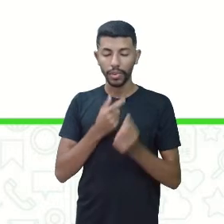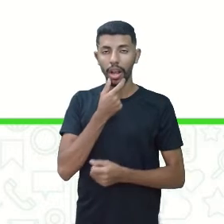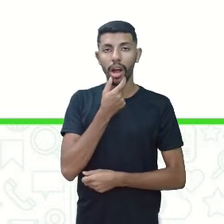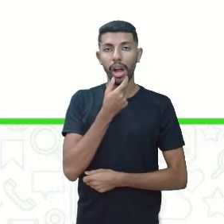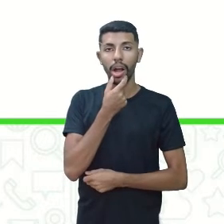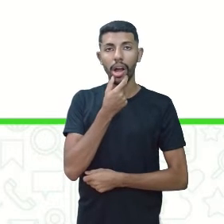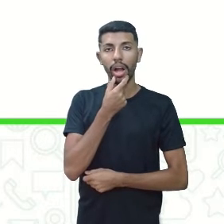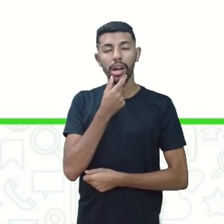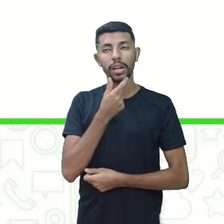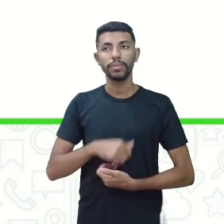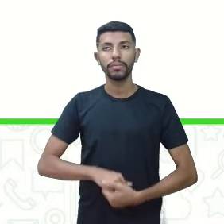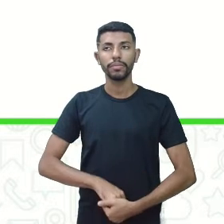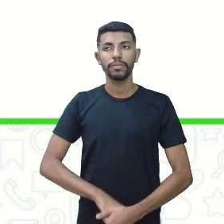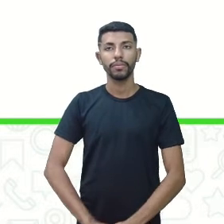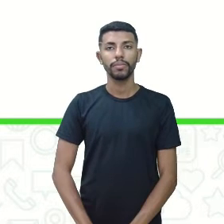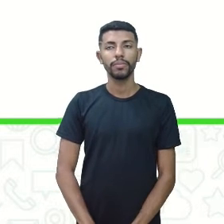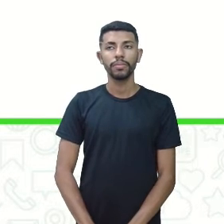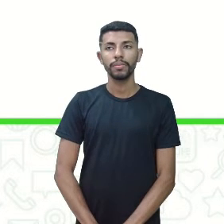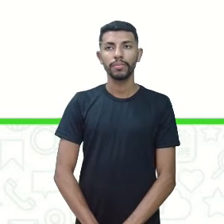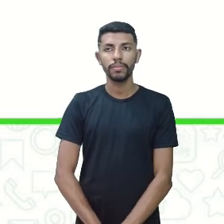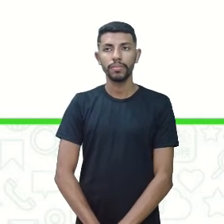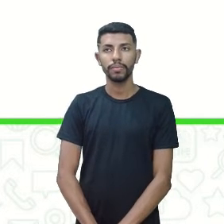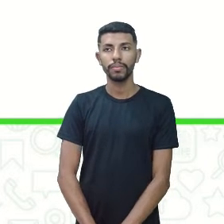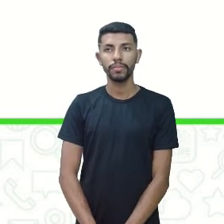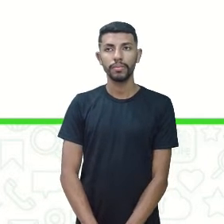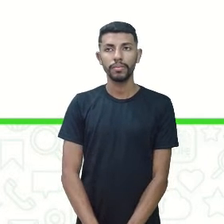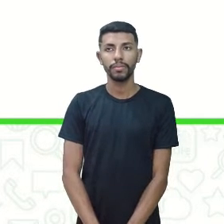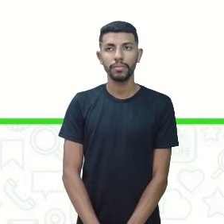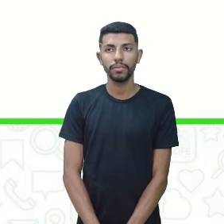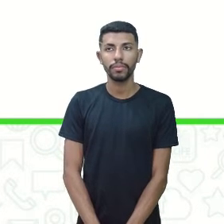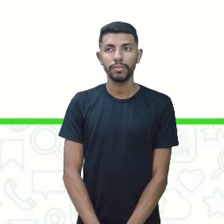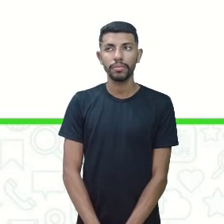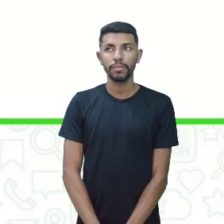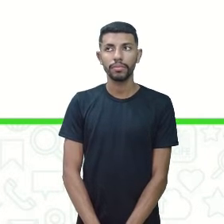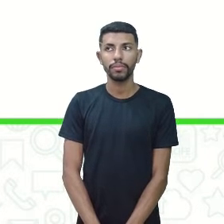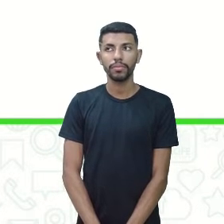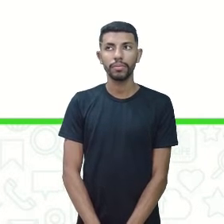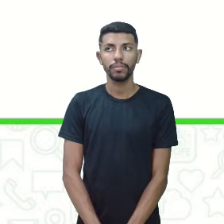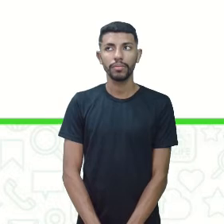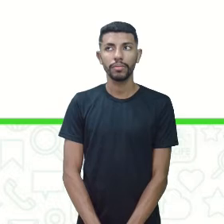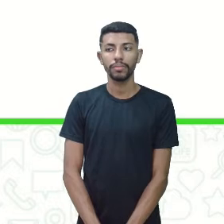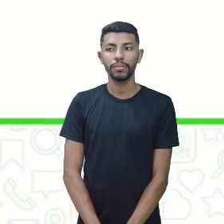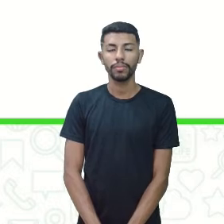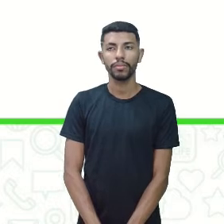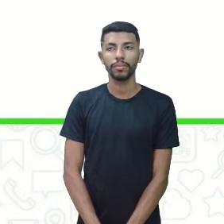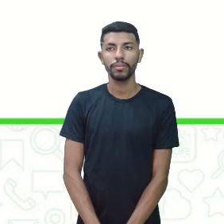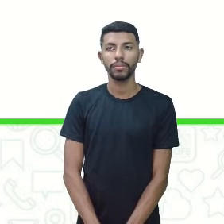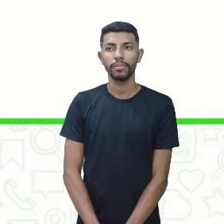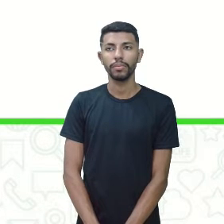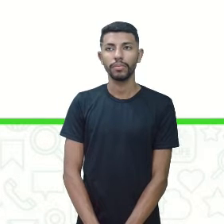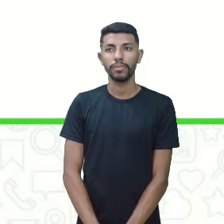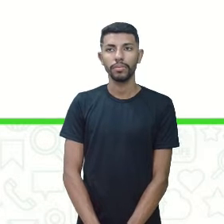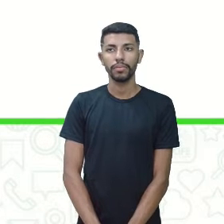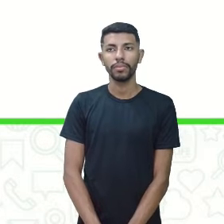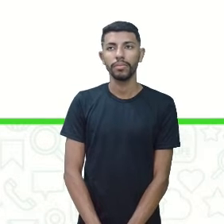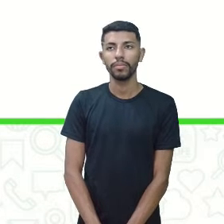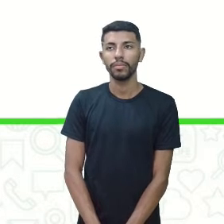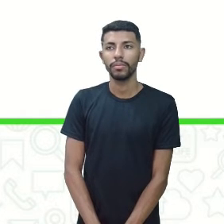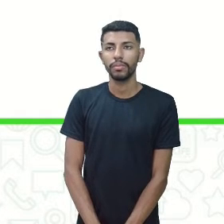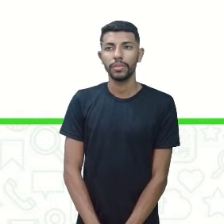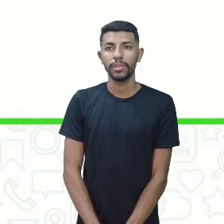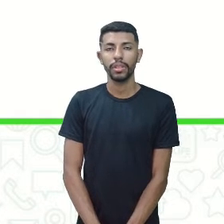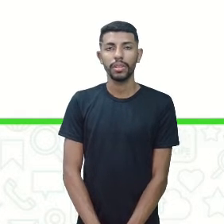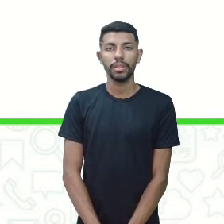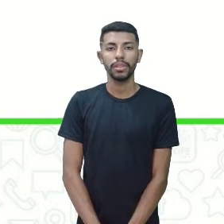is not. She is not. It is not. It is not. We are not. We are not. You are not. You